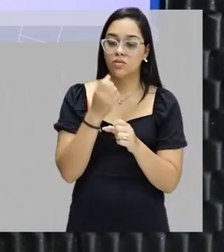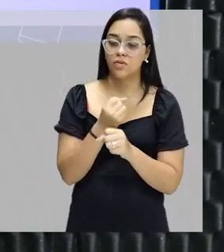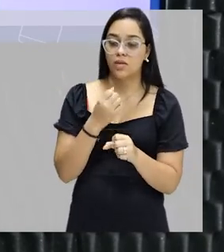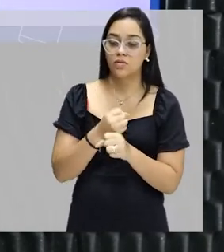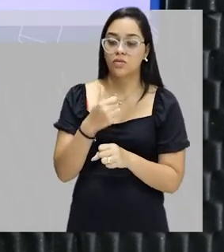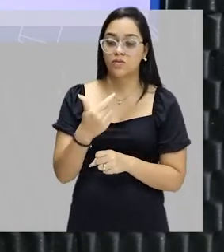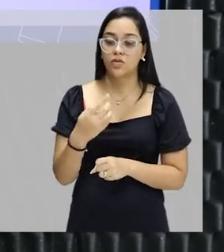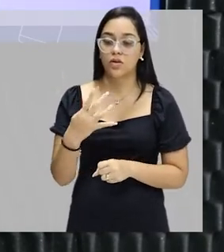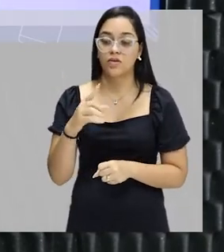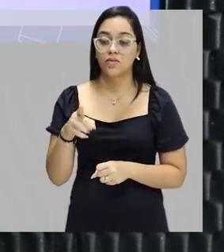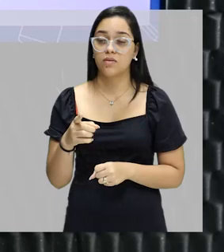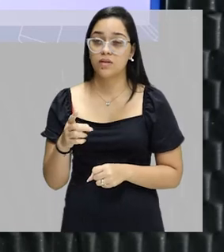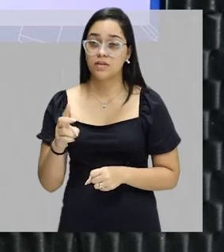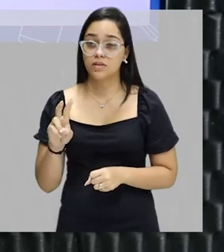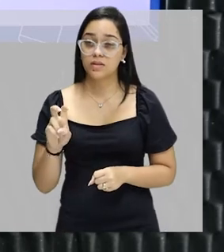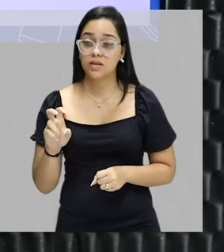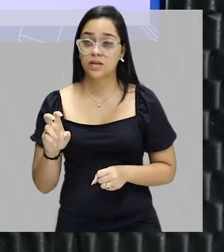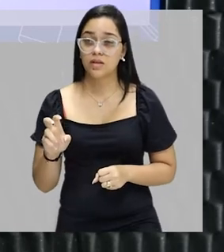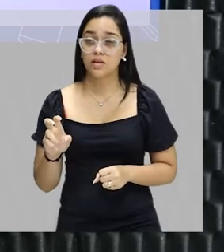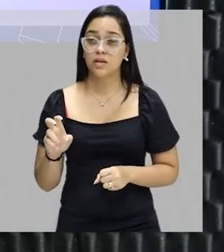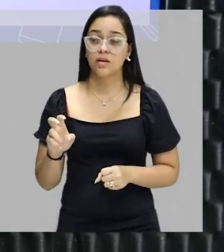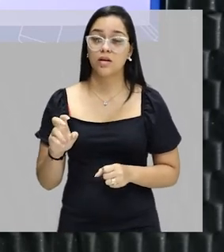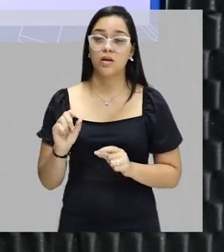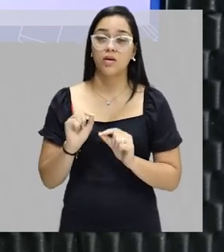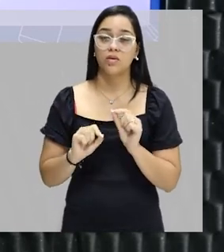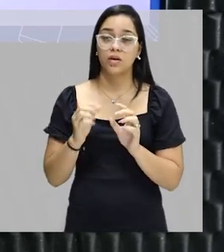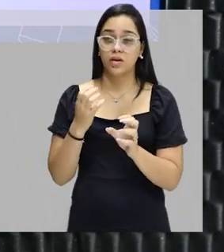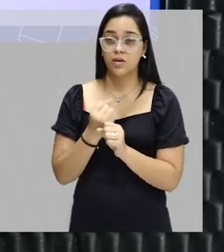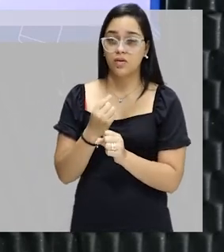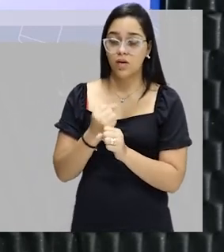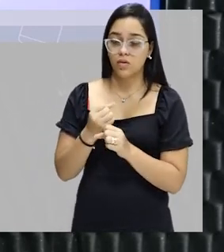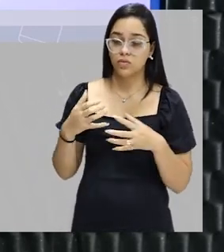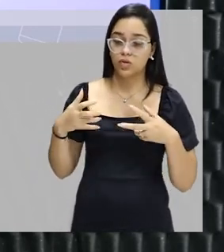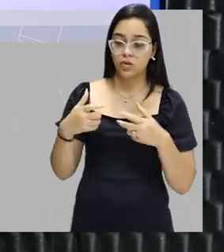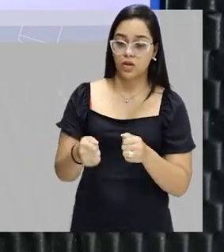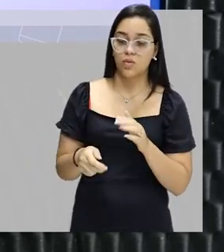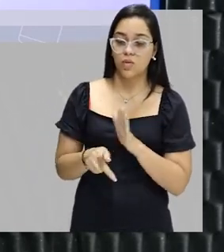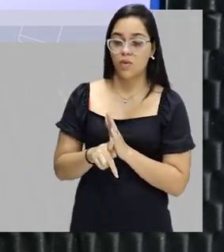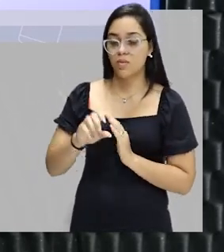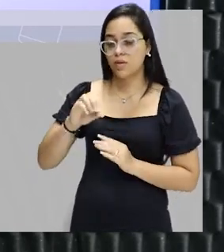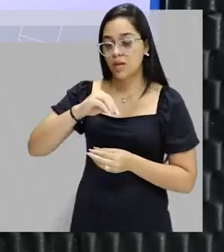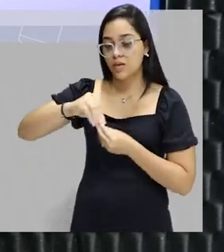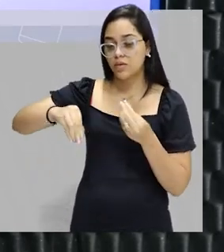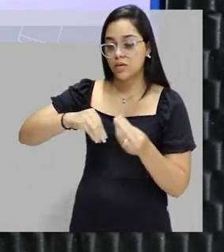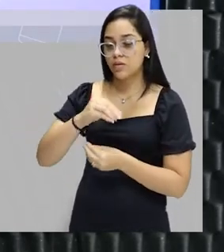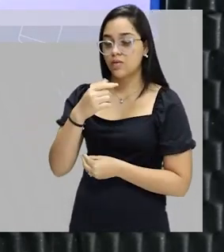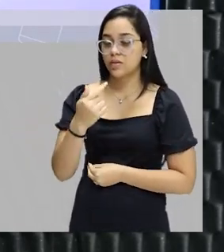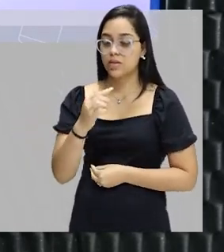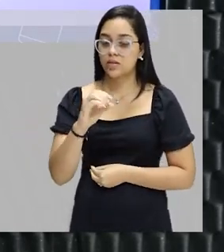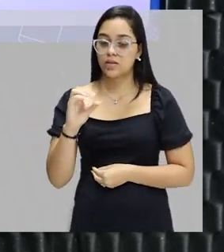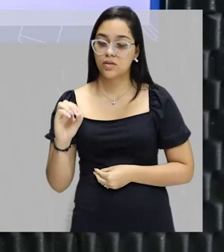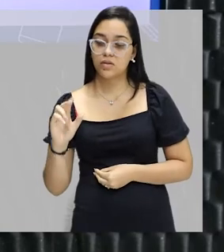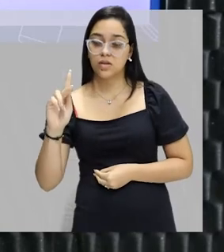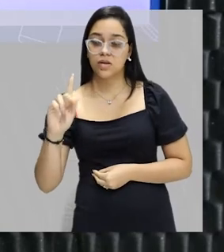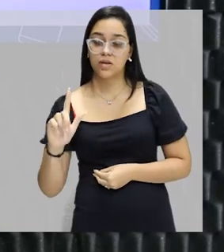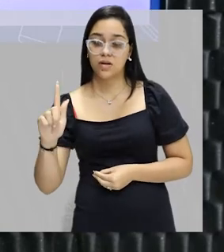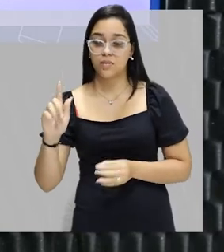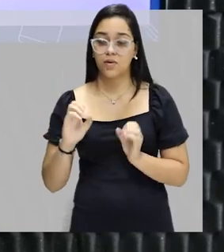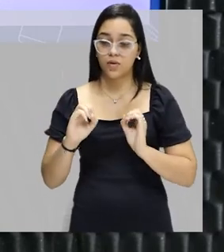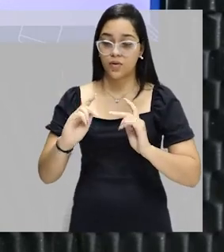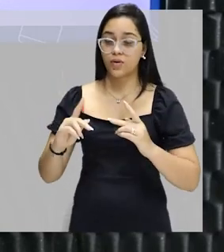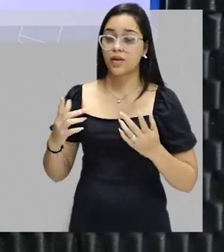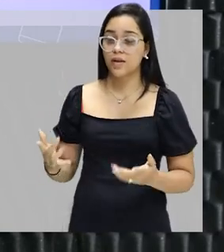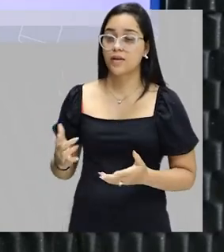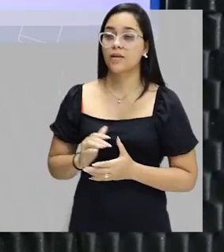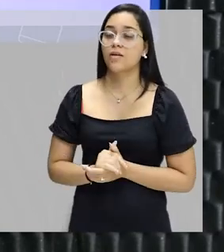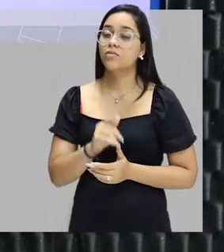com os 24,5, né, seria a massa total da solução, né, os 700 quilogramas. Tudo bem? Então, a